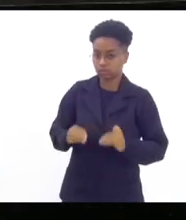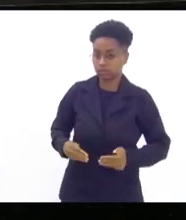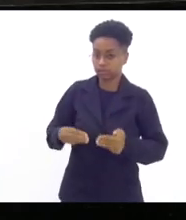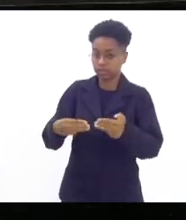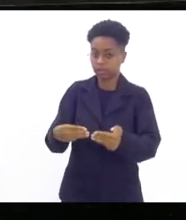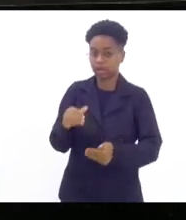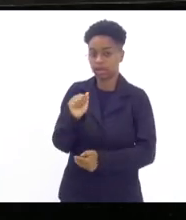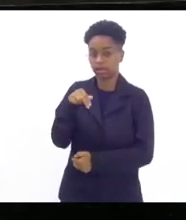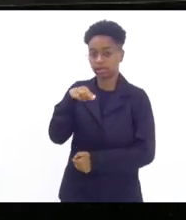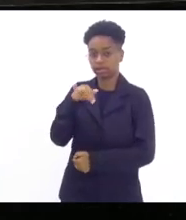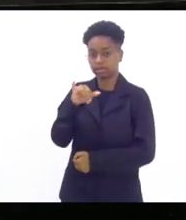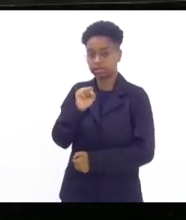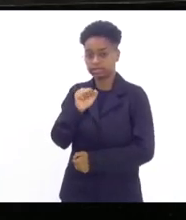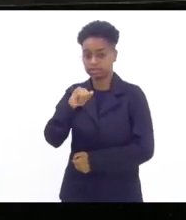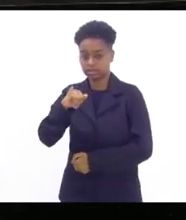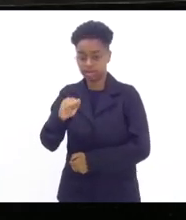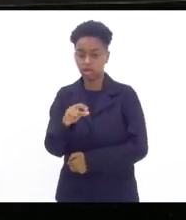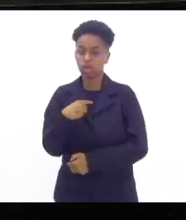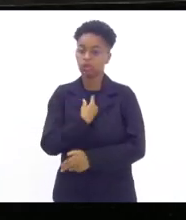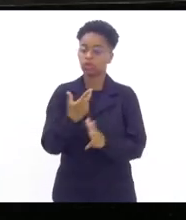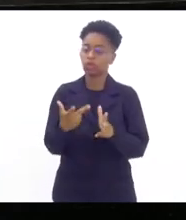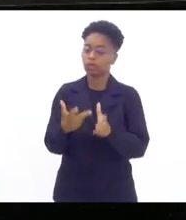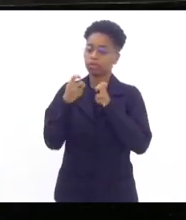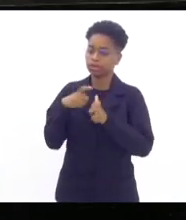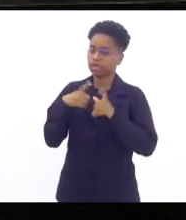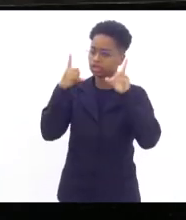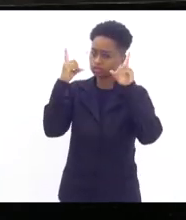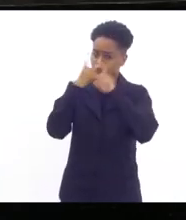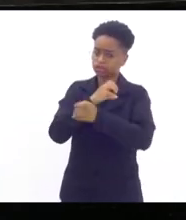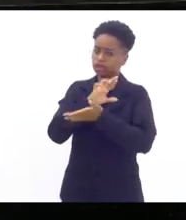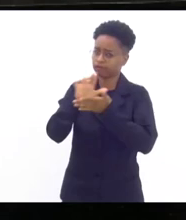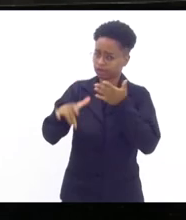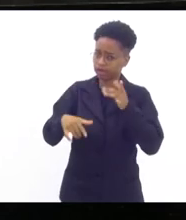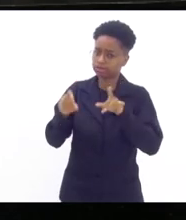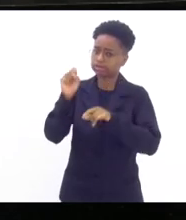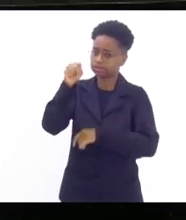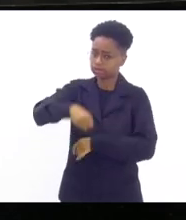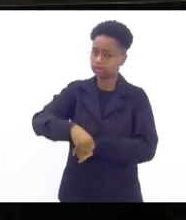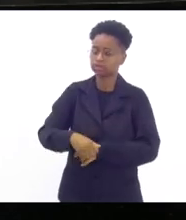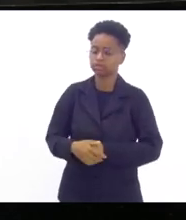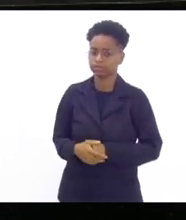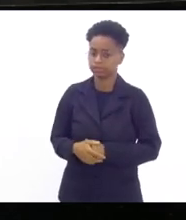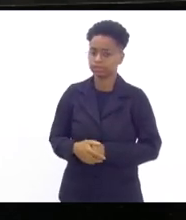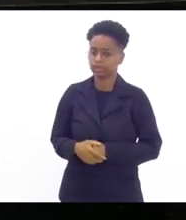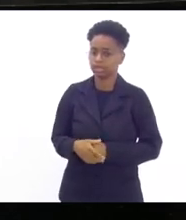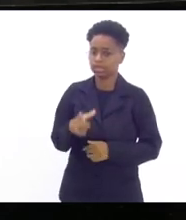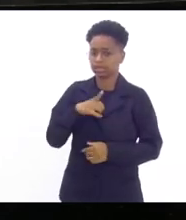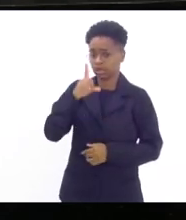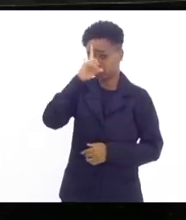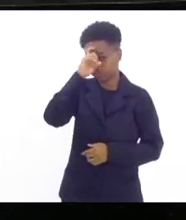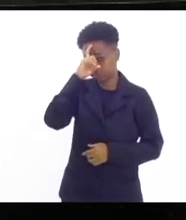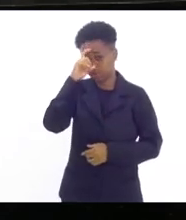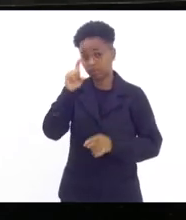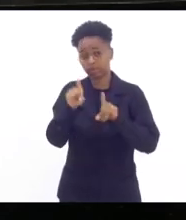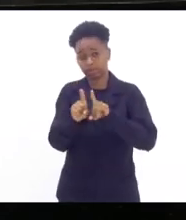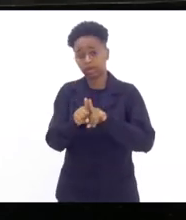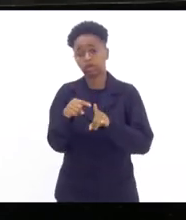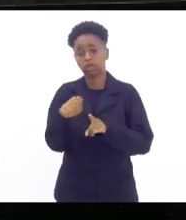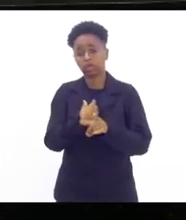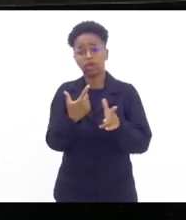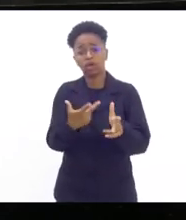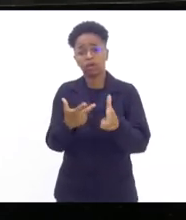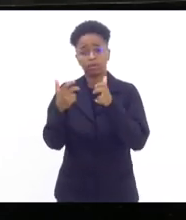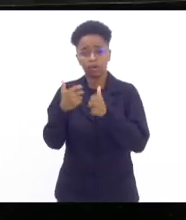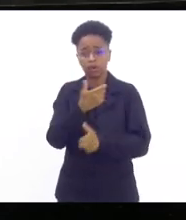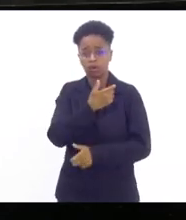Anísia Trindade nós verificamos as dificuldades sim que passam os hospitais e verificamos que